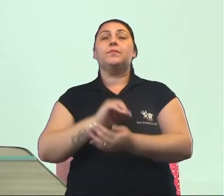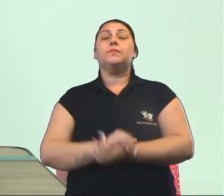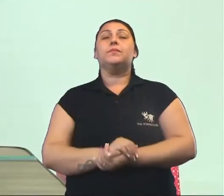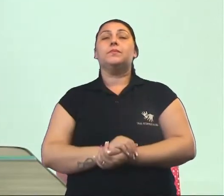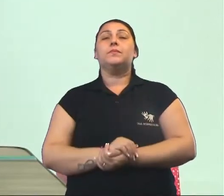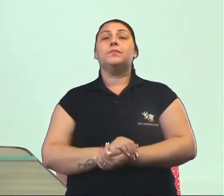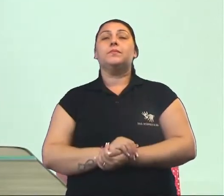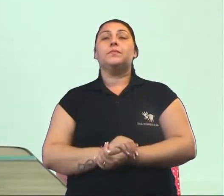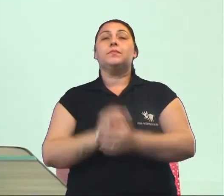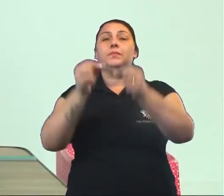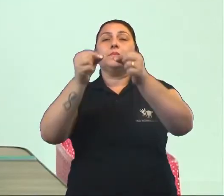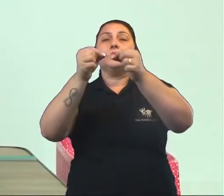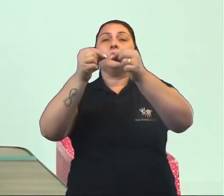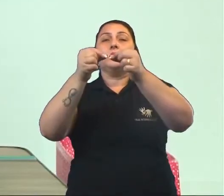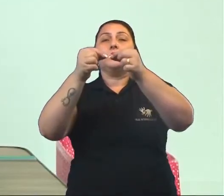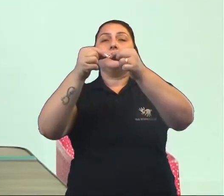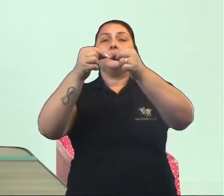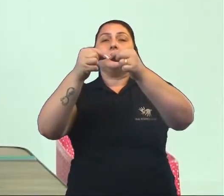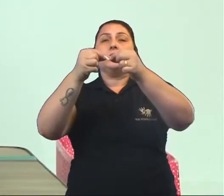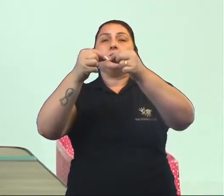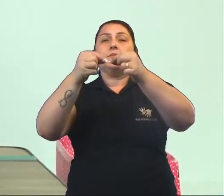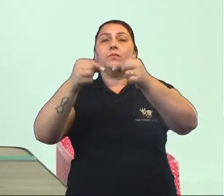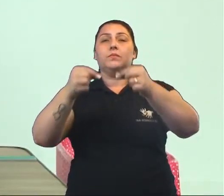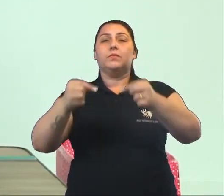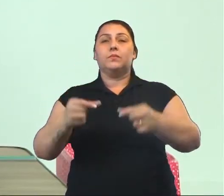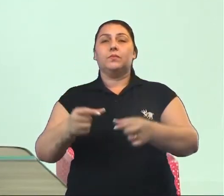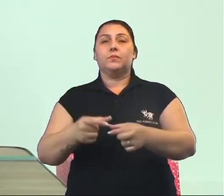redondos é o cone. Olhem só.